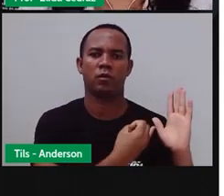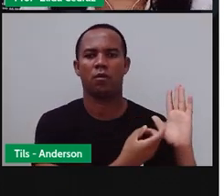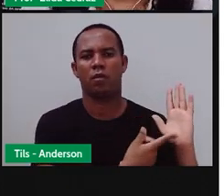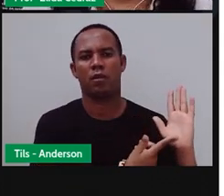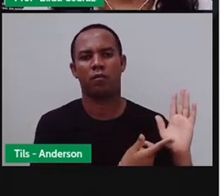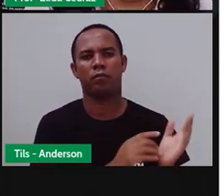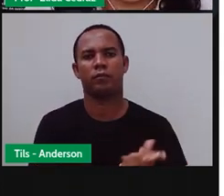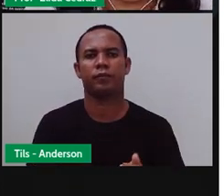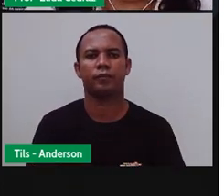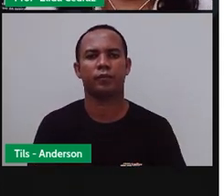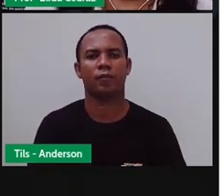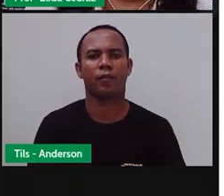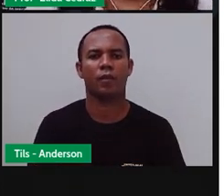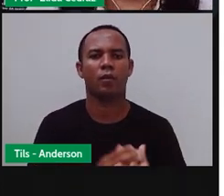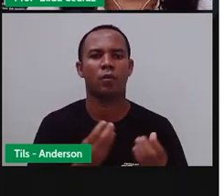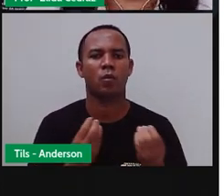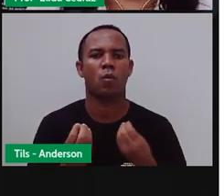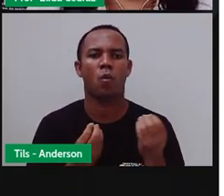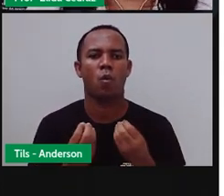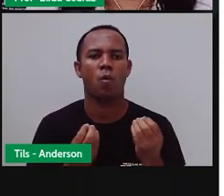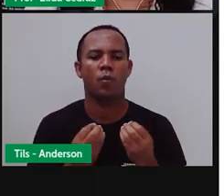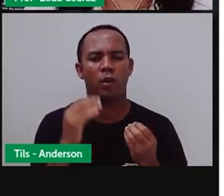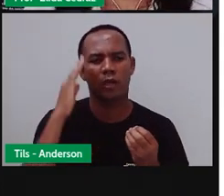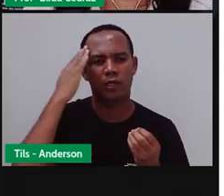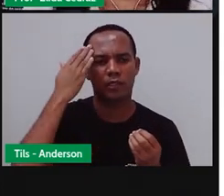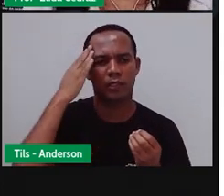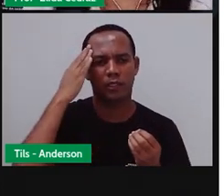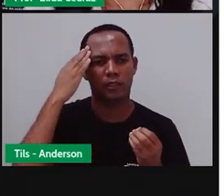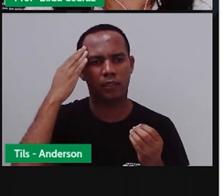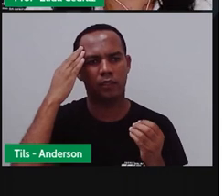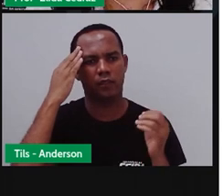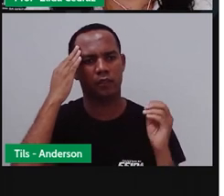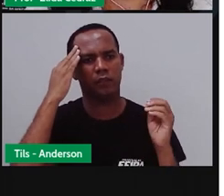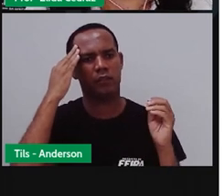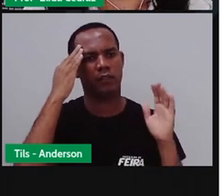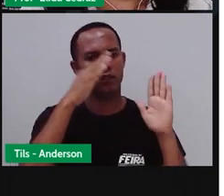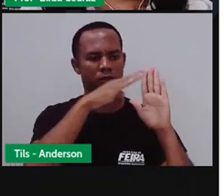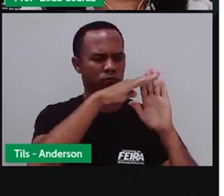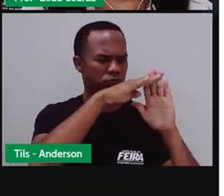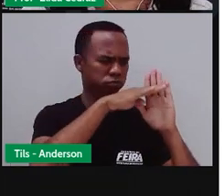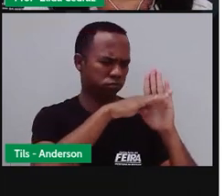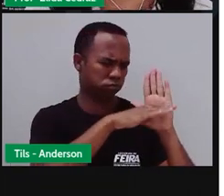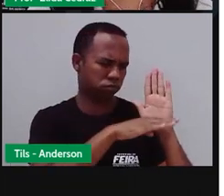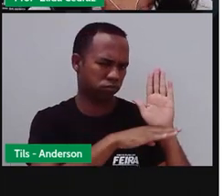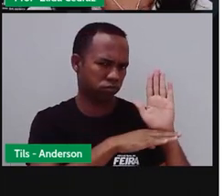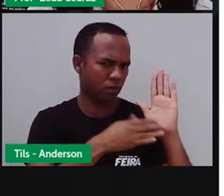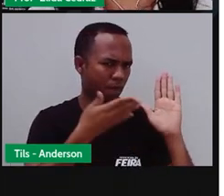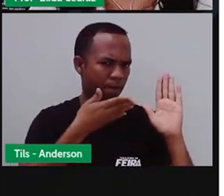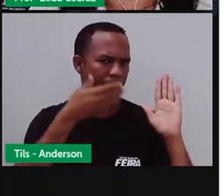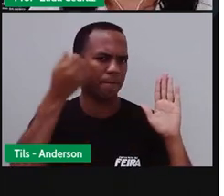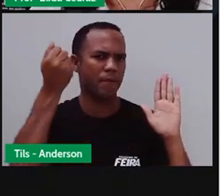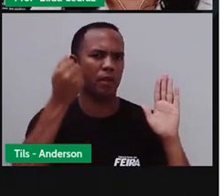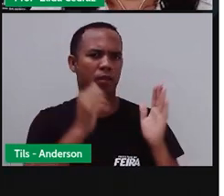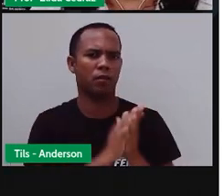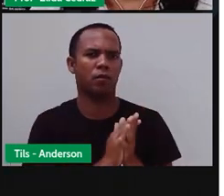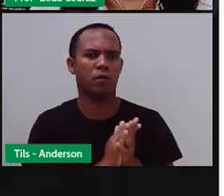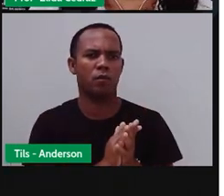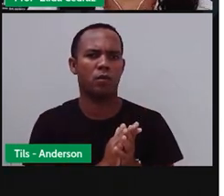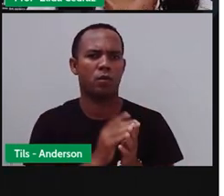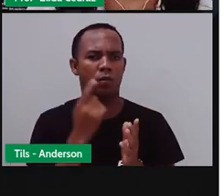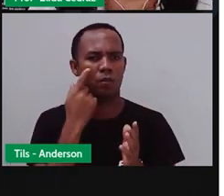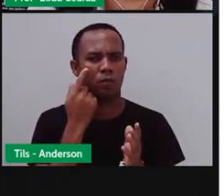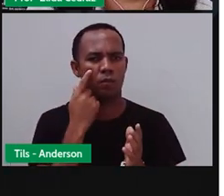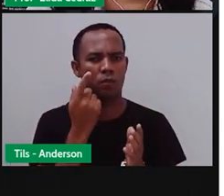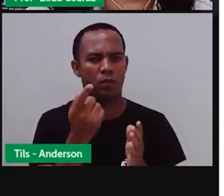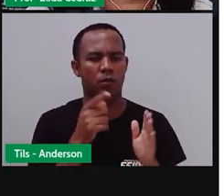Para compreender a estrutura do texto jornalístico de uma forma melhor, a Pró trouxe isso aqui para você.